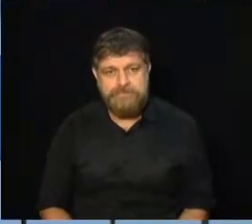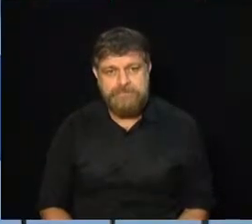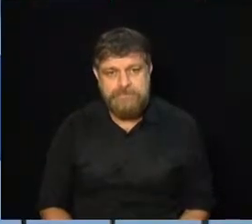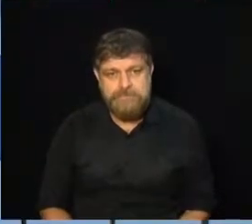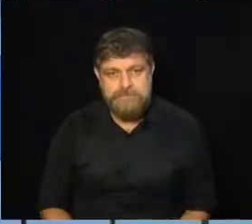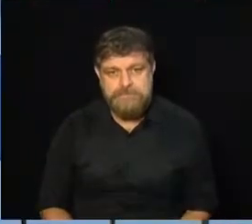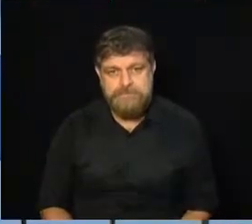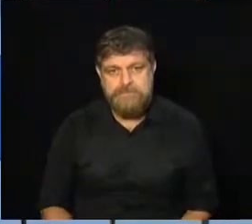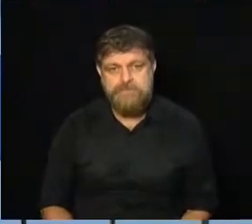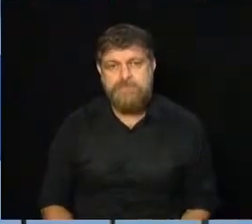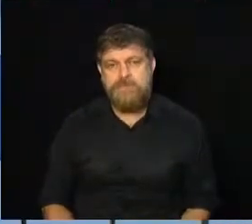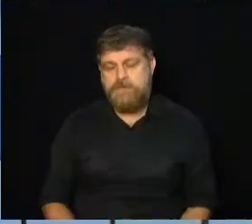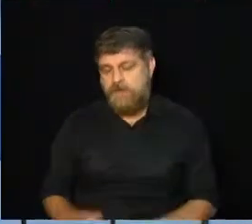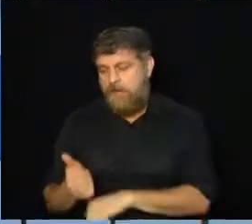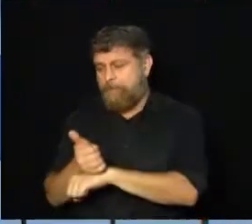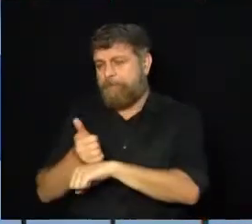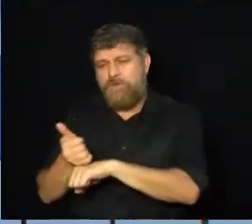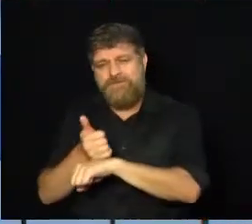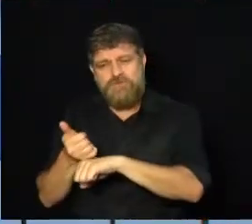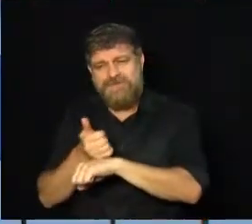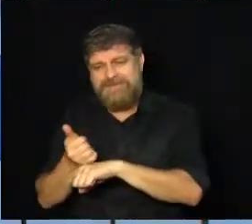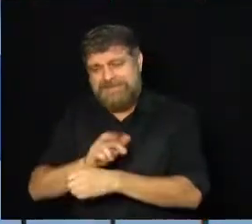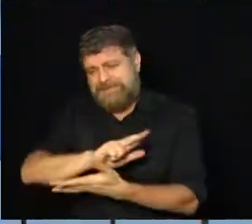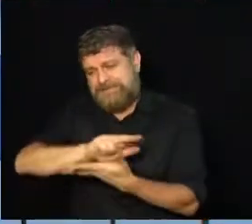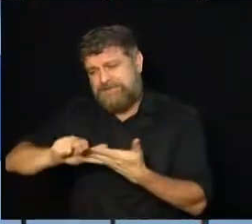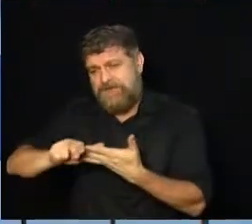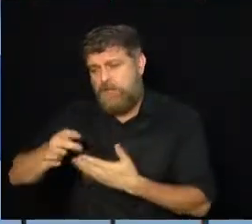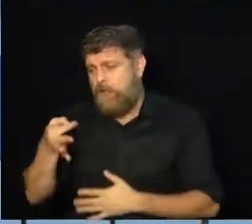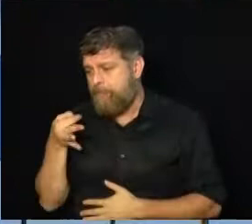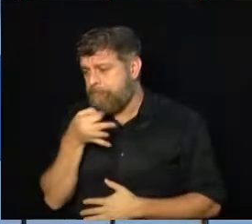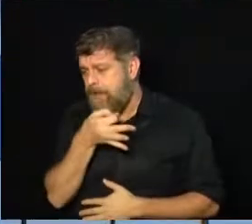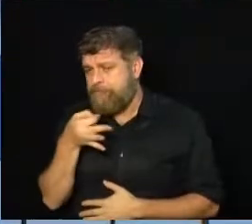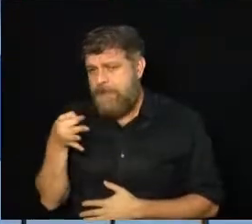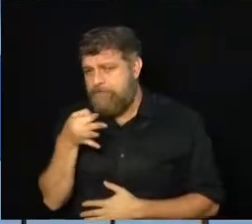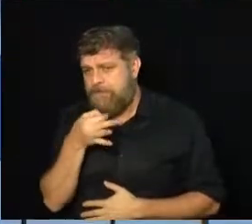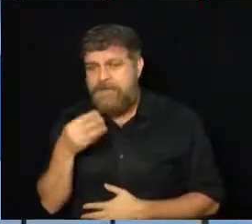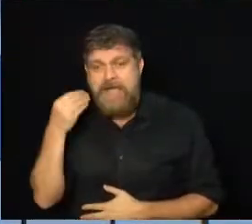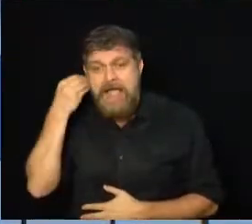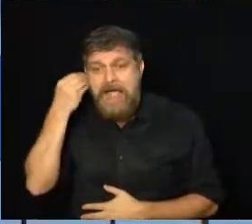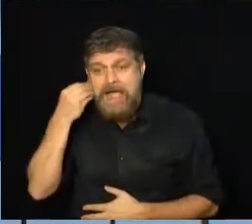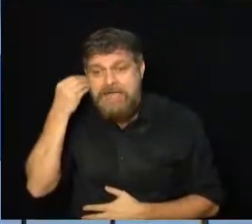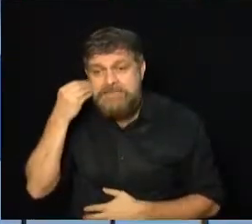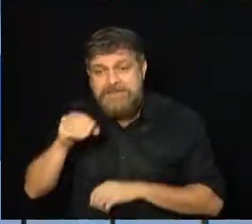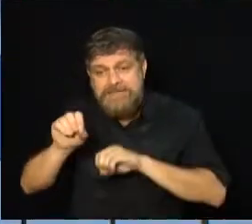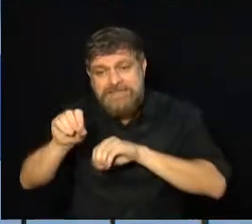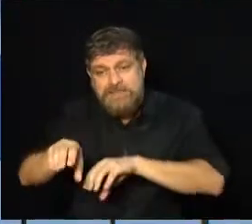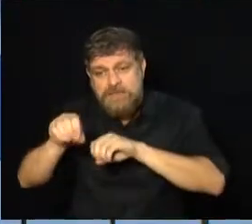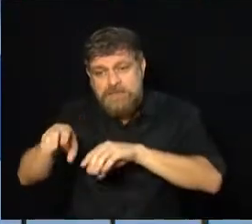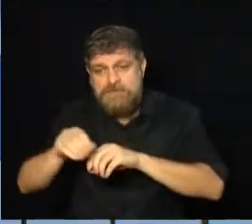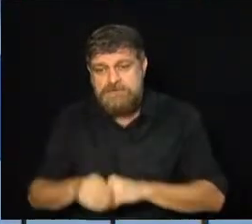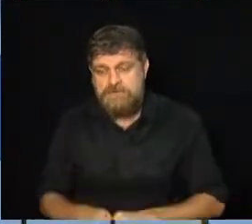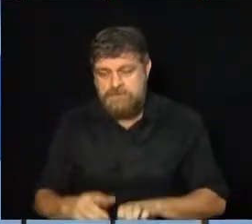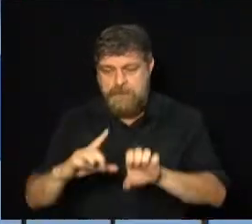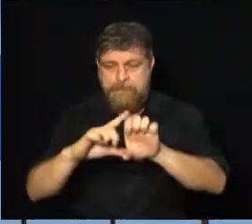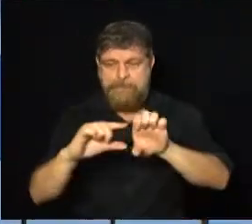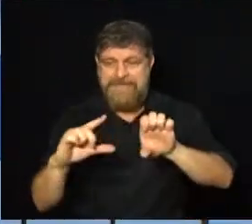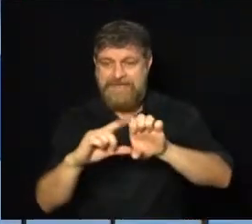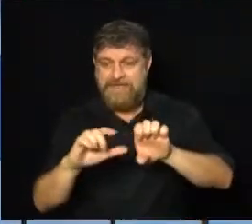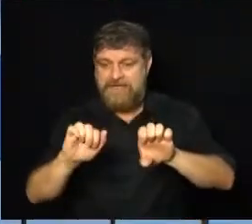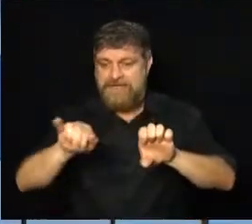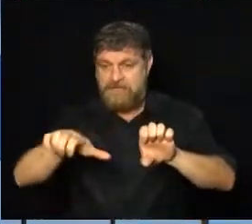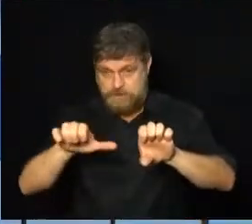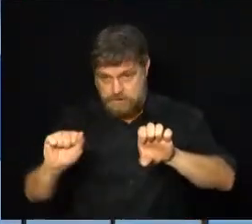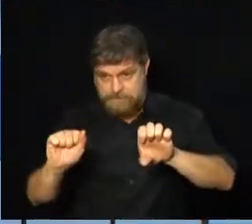Vários especialistas debateram o tema partindo da experiência da educação de jovens e adultos.